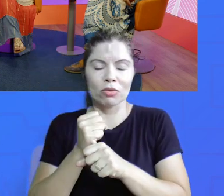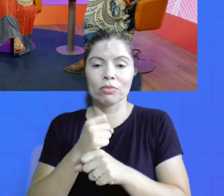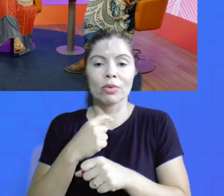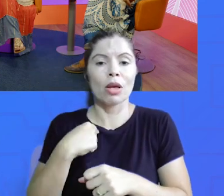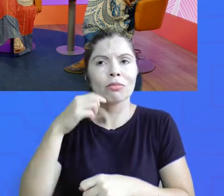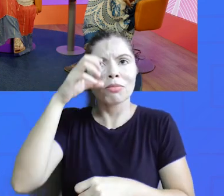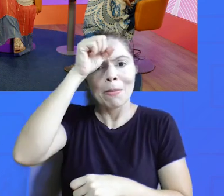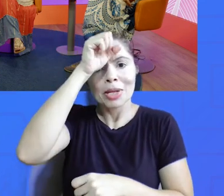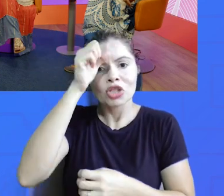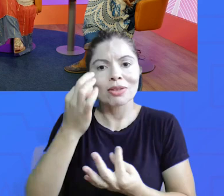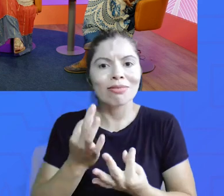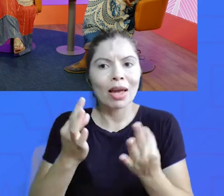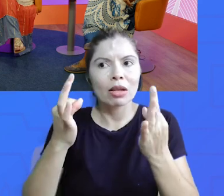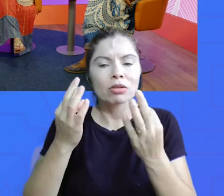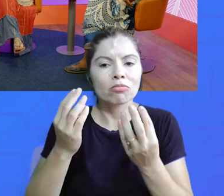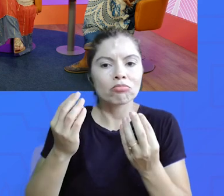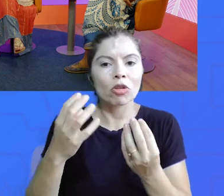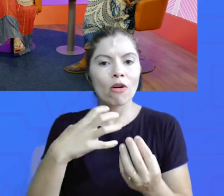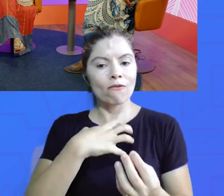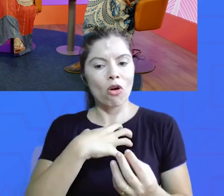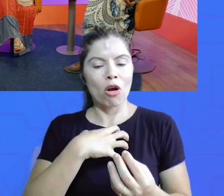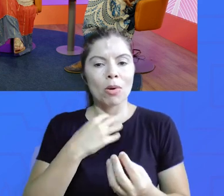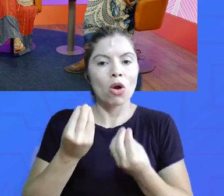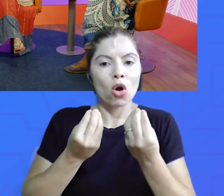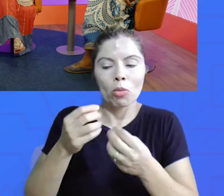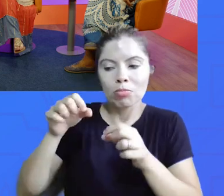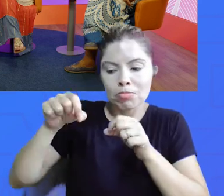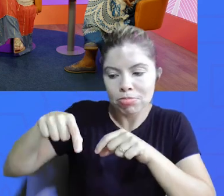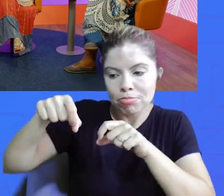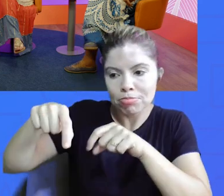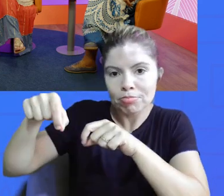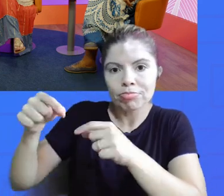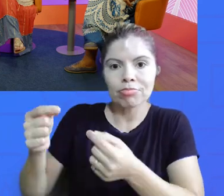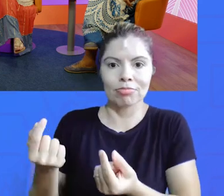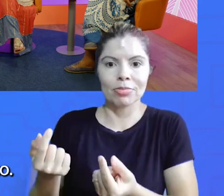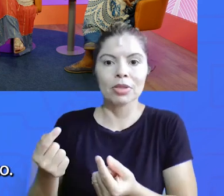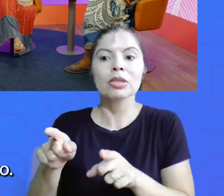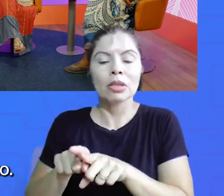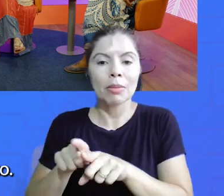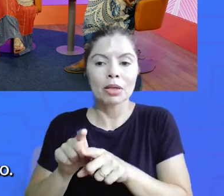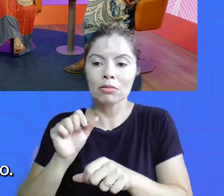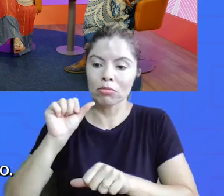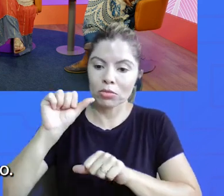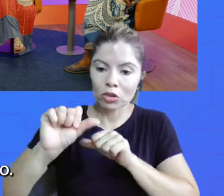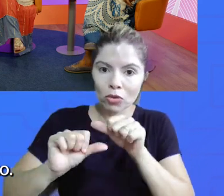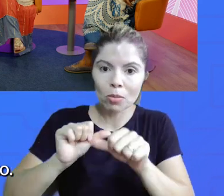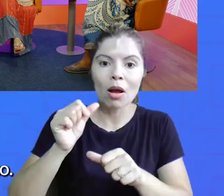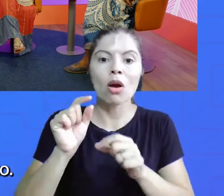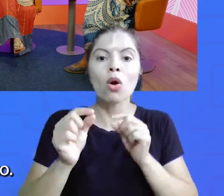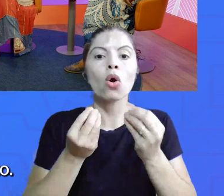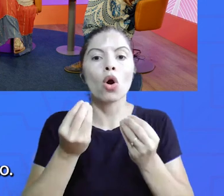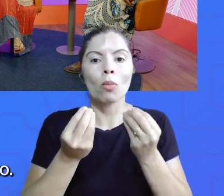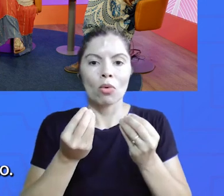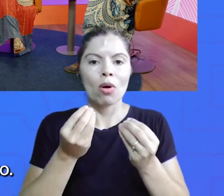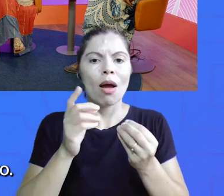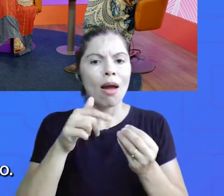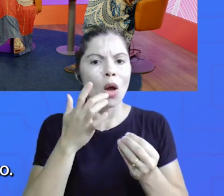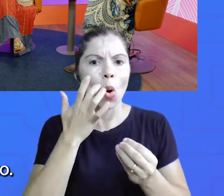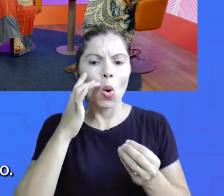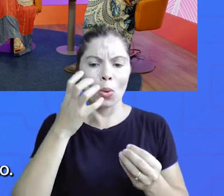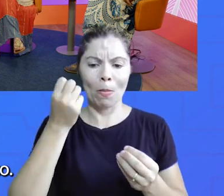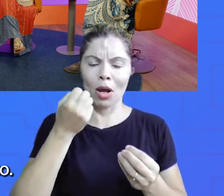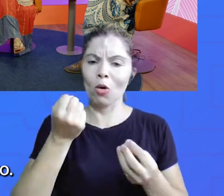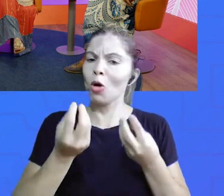aprendeu uma série, desenvolveu uma série de técnicas inovadoras e criativas para fazer o palmito, transformar o palmito